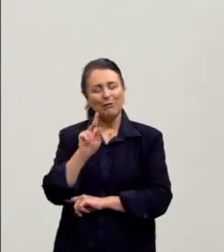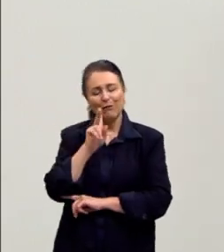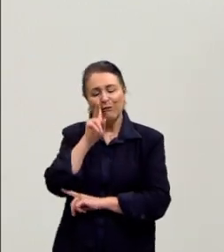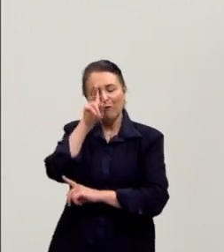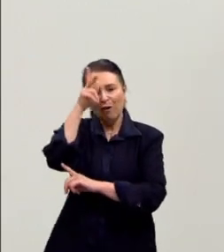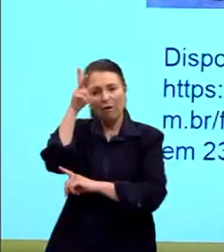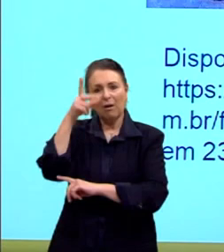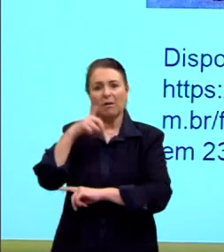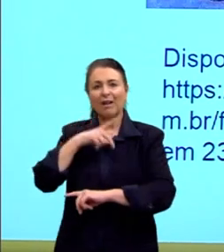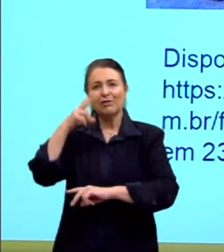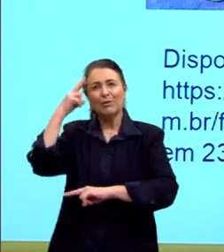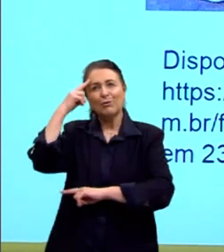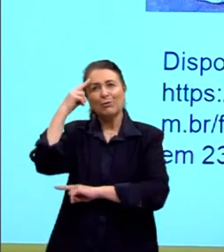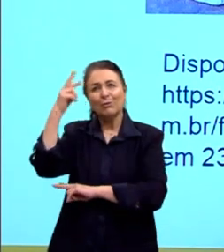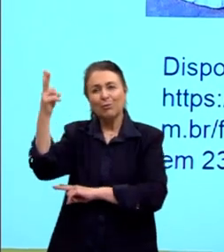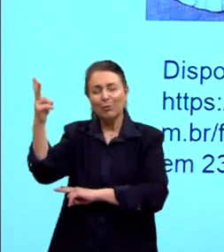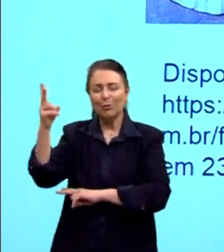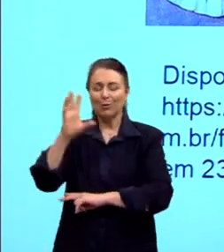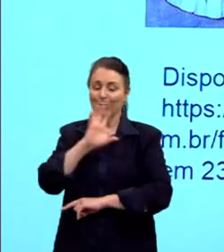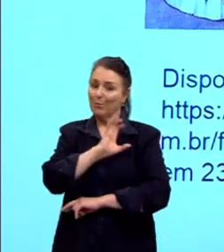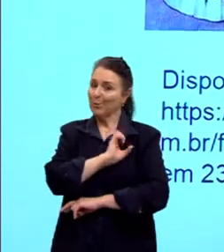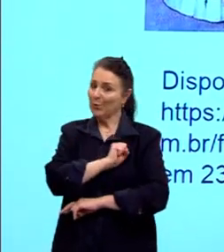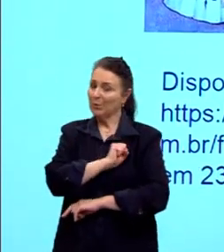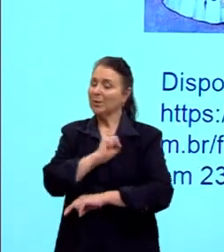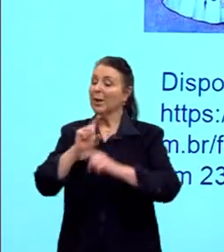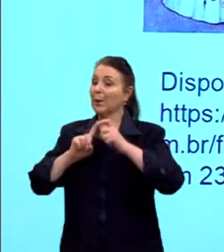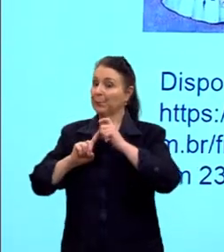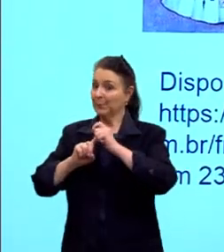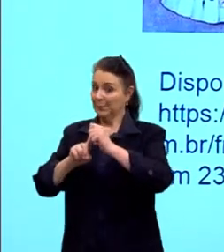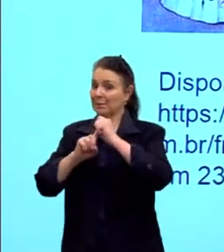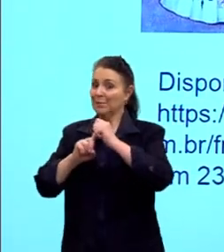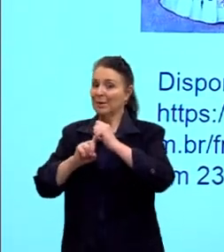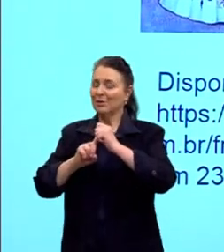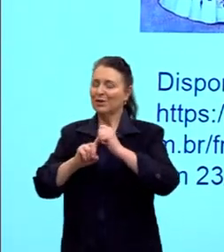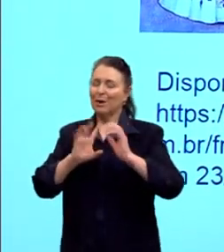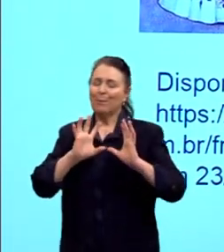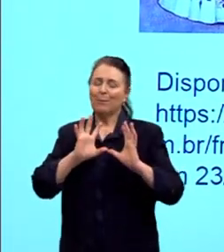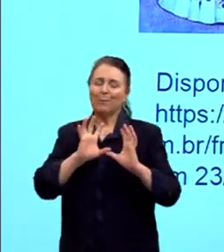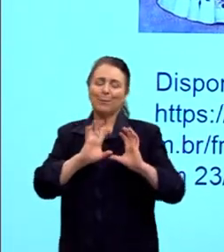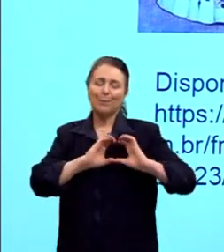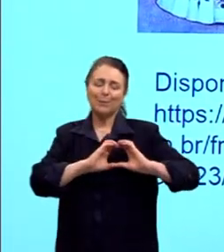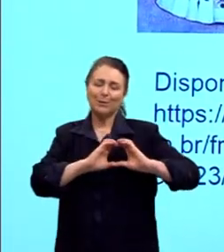sonhos, os seus amores, e, principalmente, sua paixão pela arte.